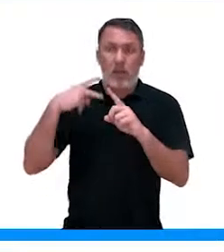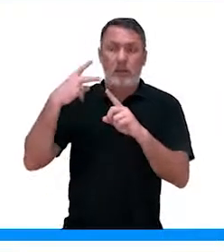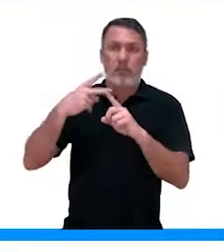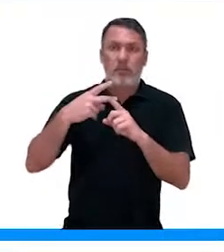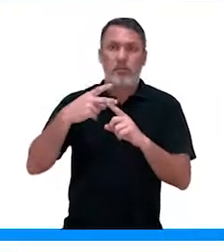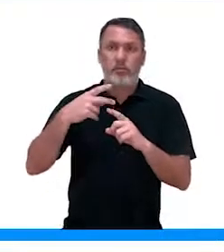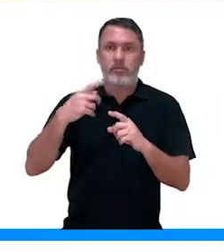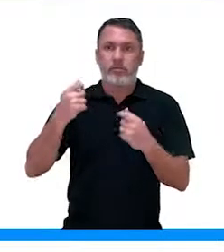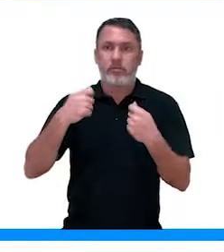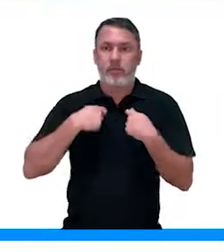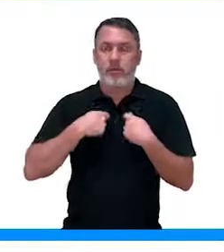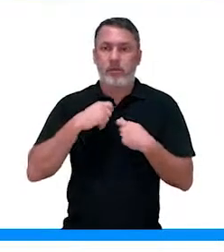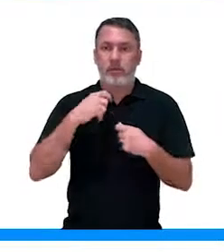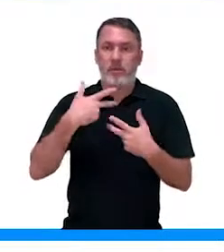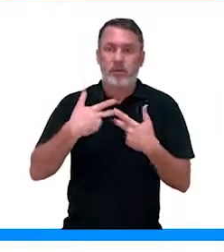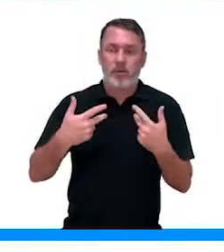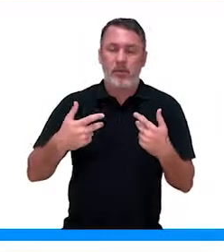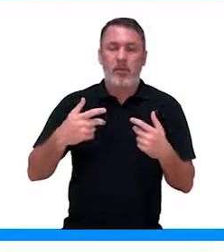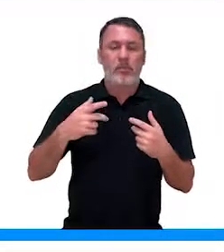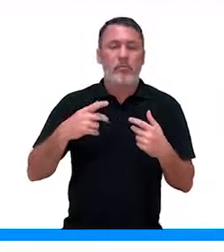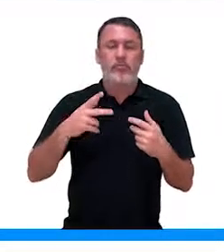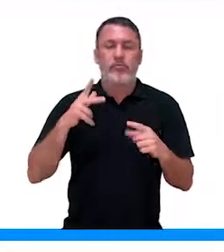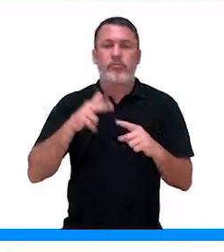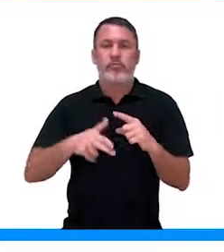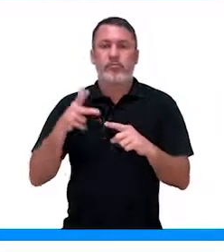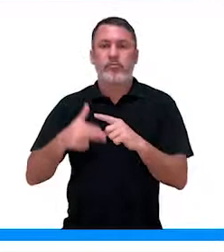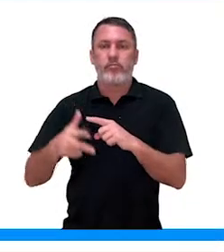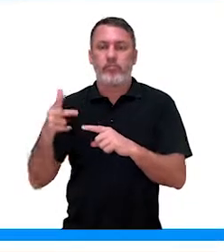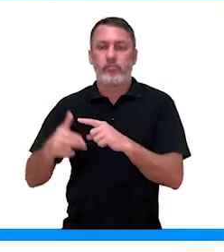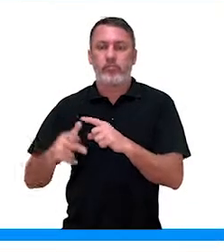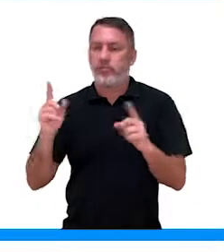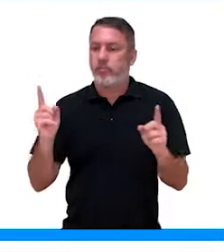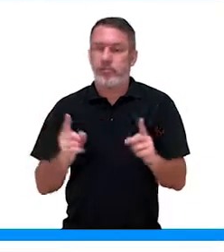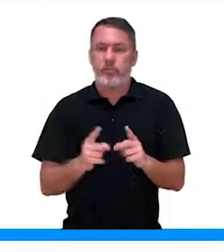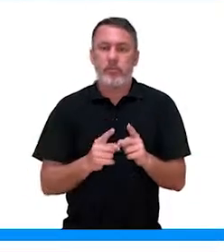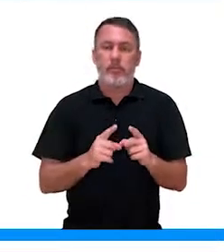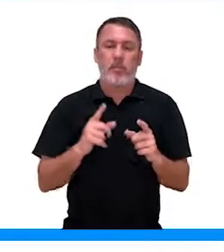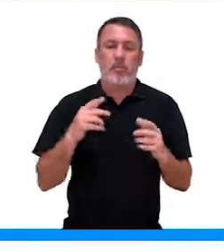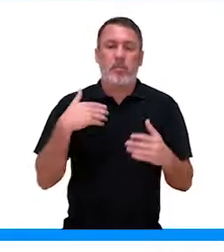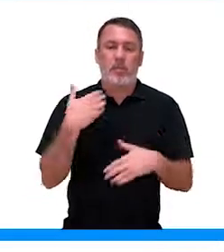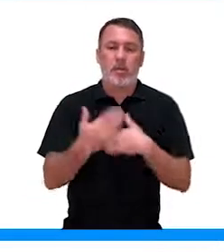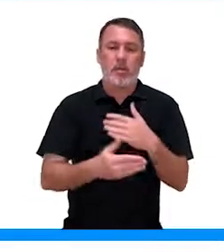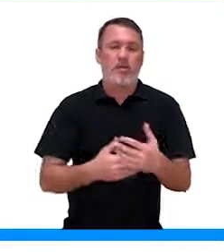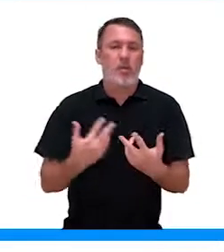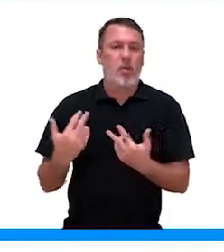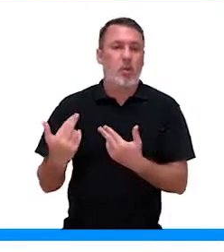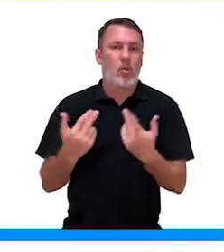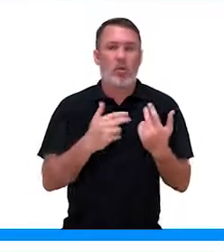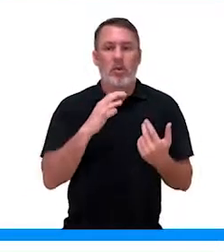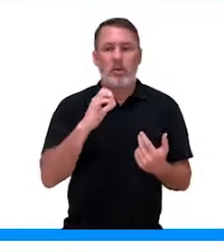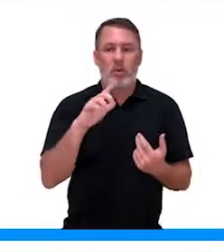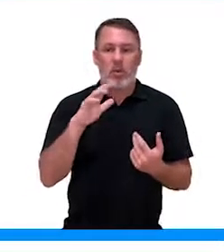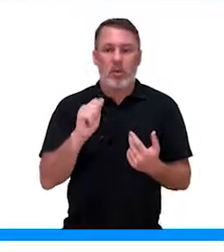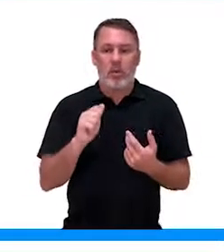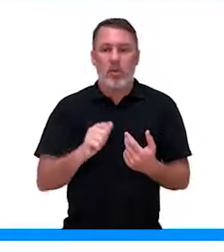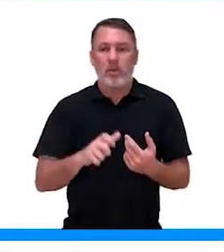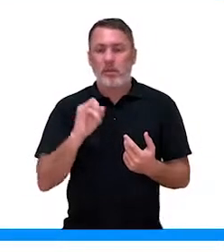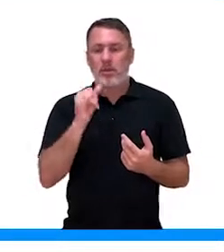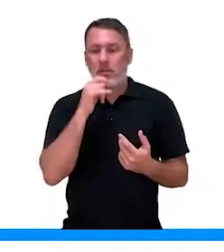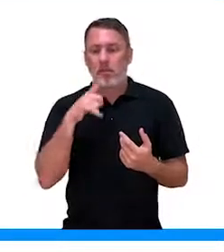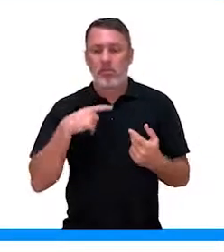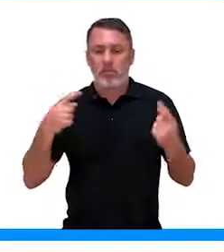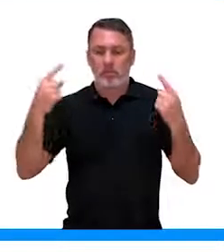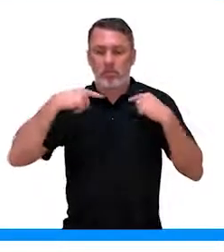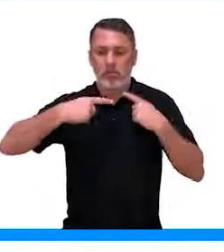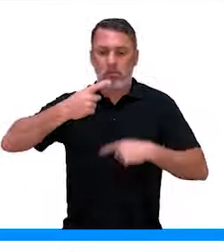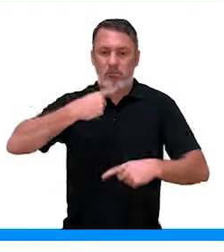hormônio além do que precisa, elas inibem o alongamento celular. É o mesmo processo que acontece com a gente. Quando a gente fala de sistema